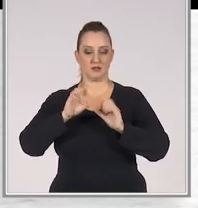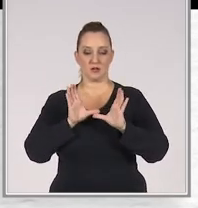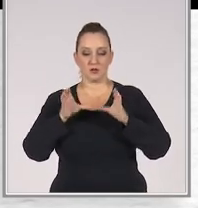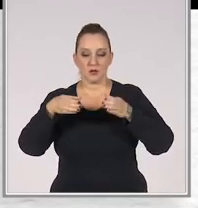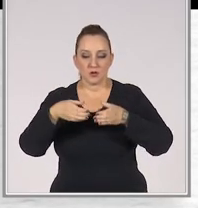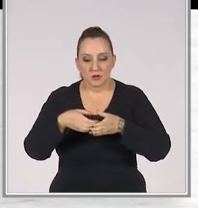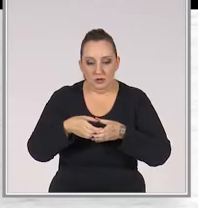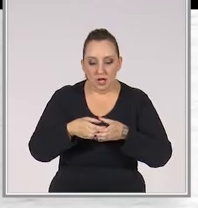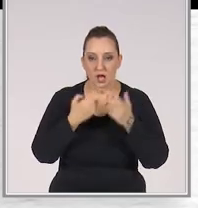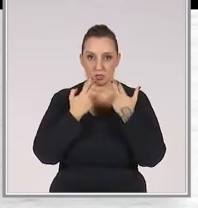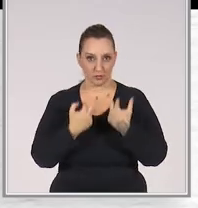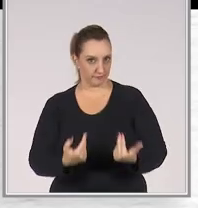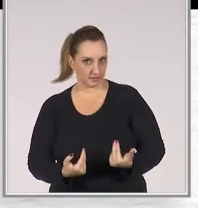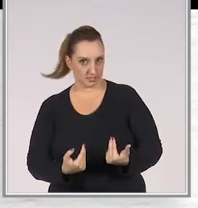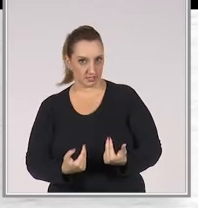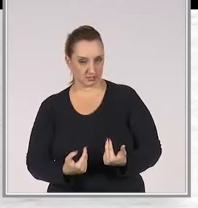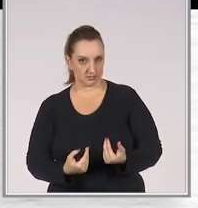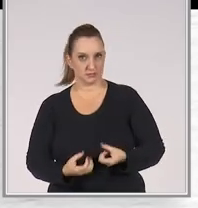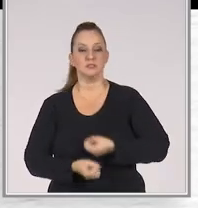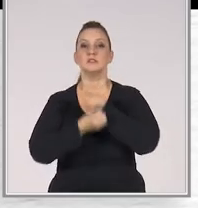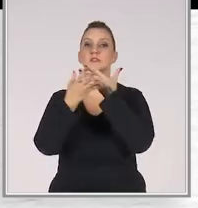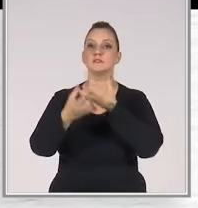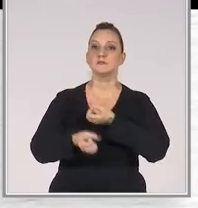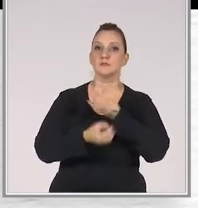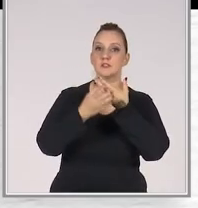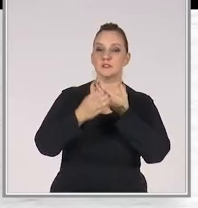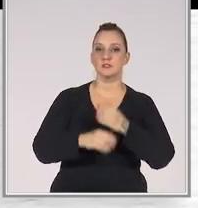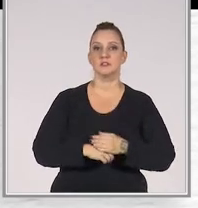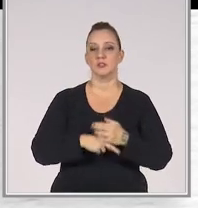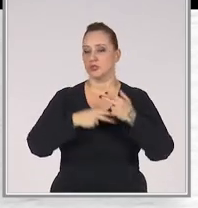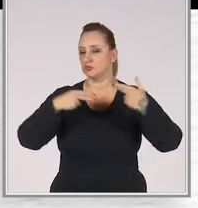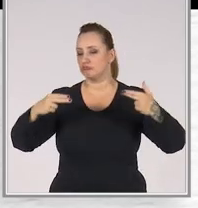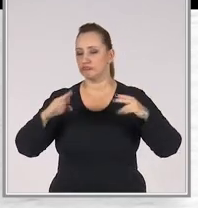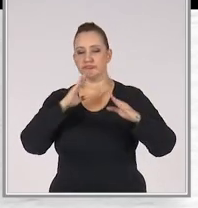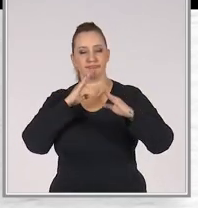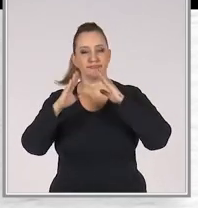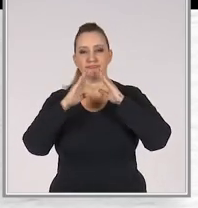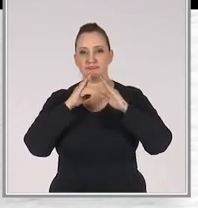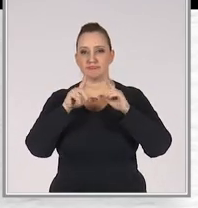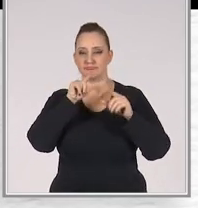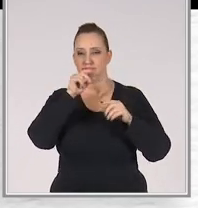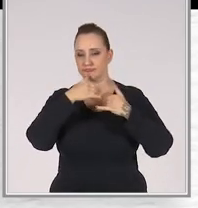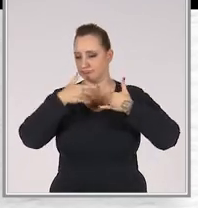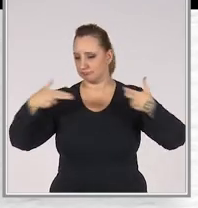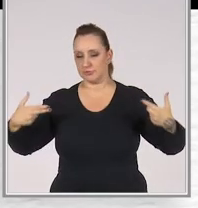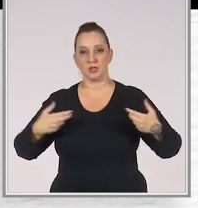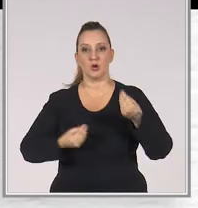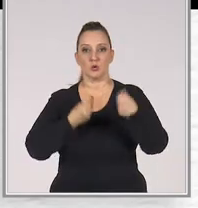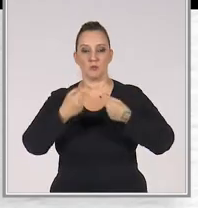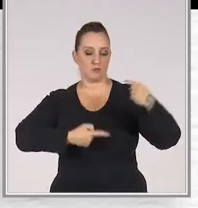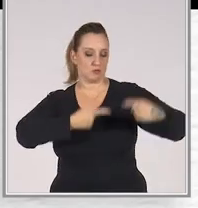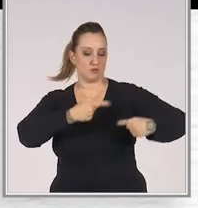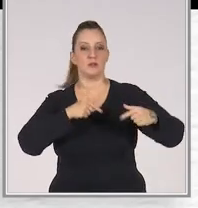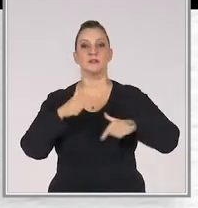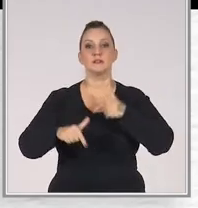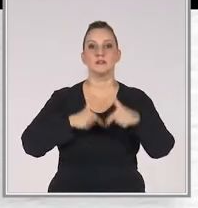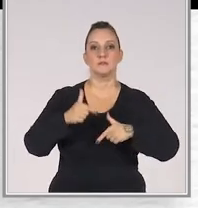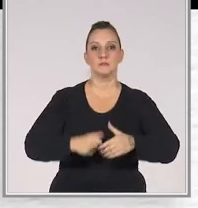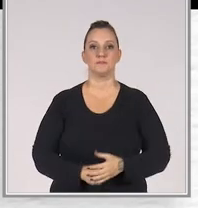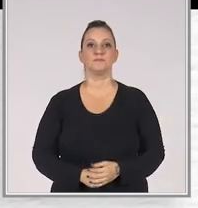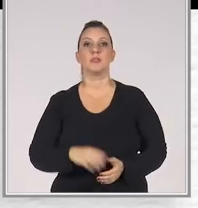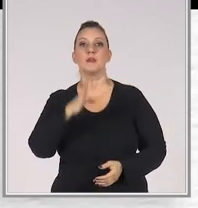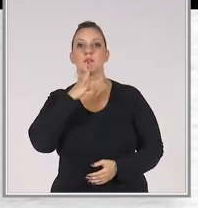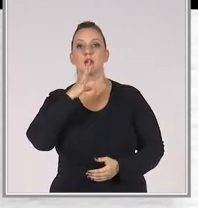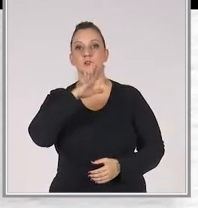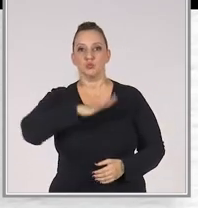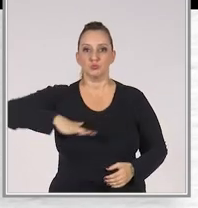setor que atua, as novidades, as informações das redes e mídias sociais e como os concorrentes atuam. Ter